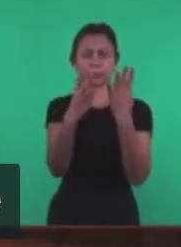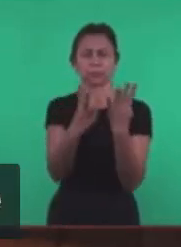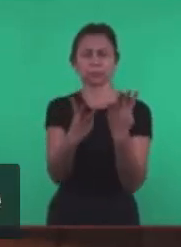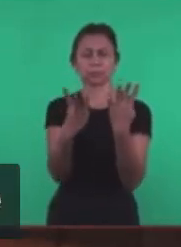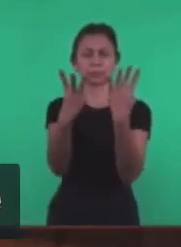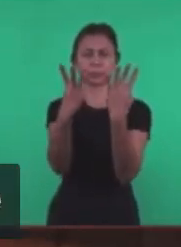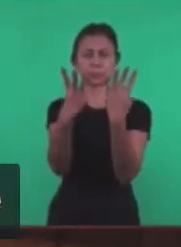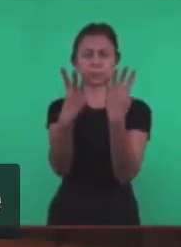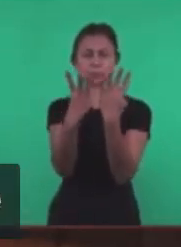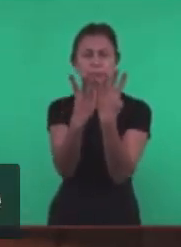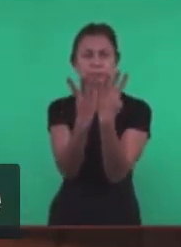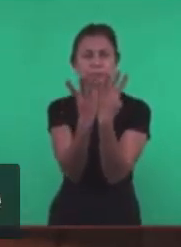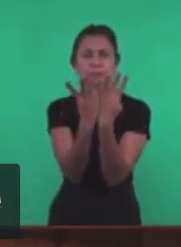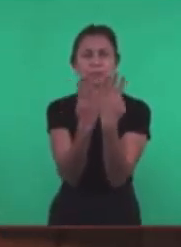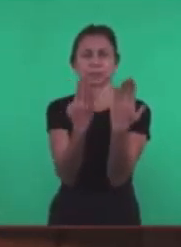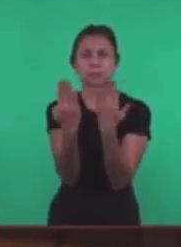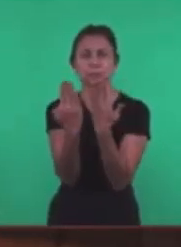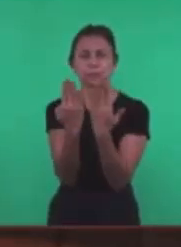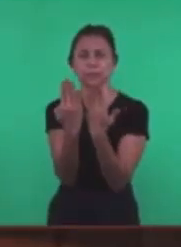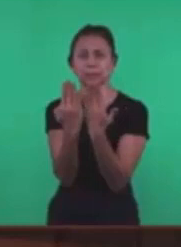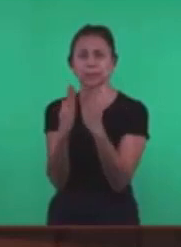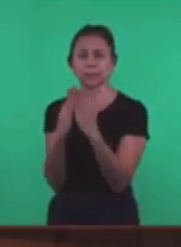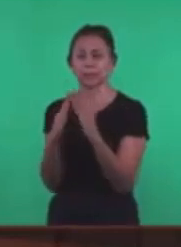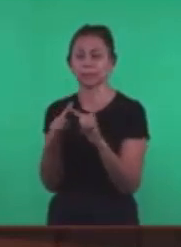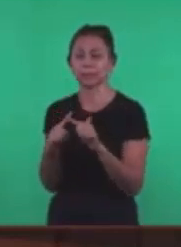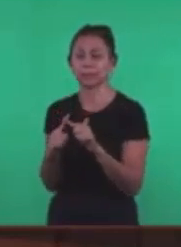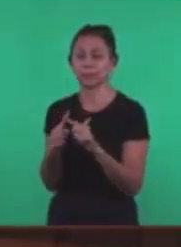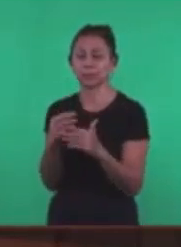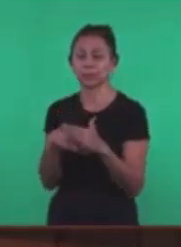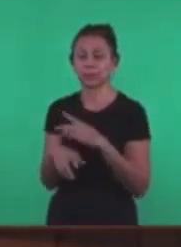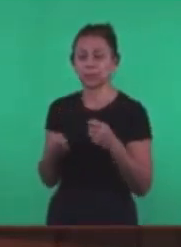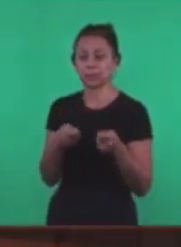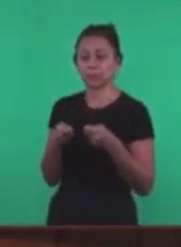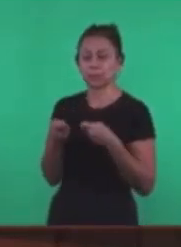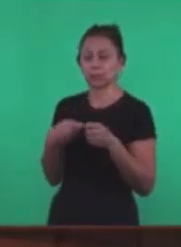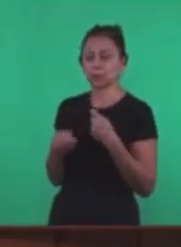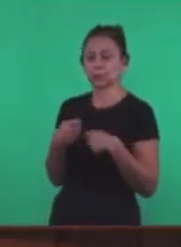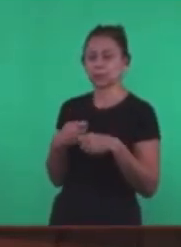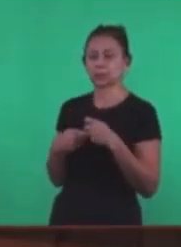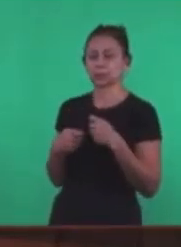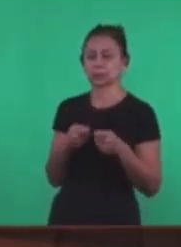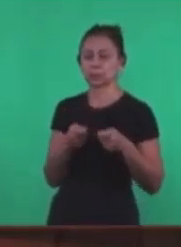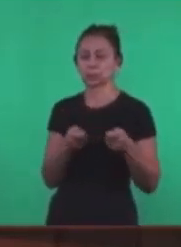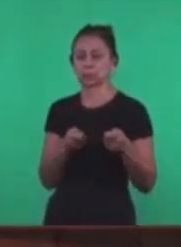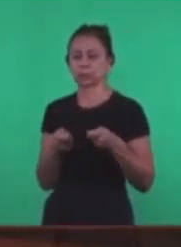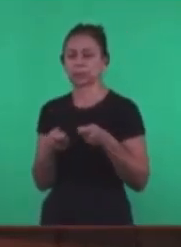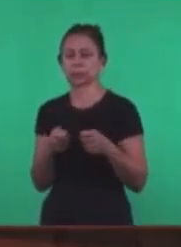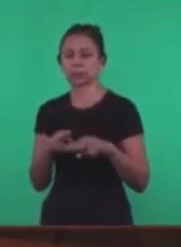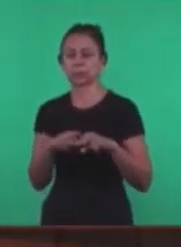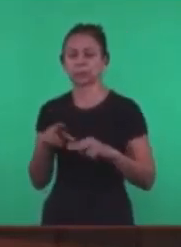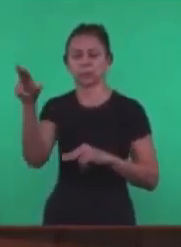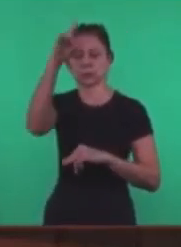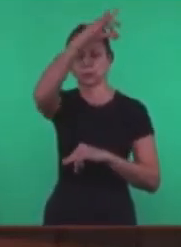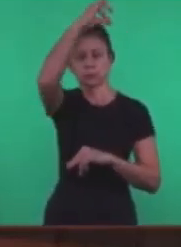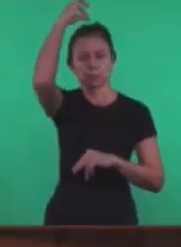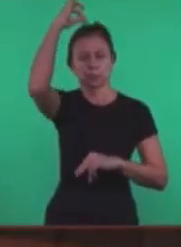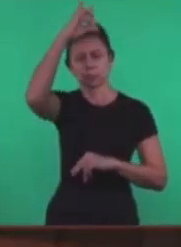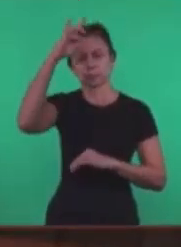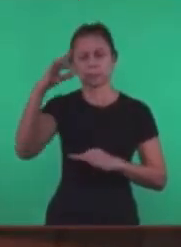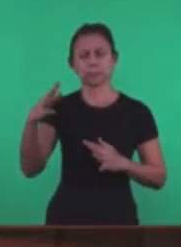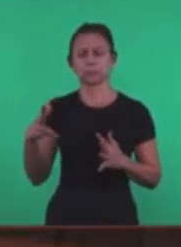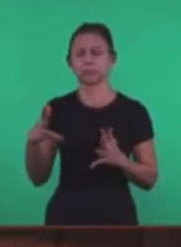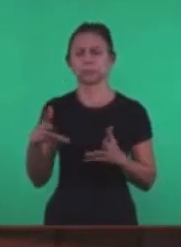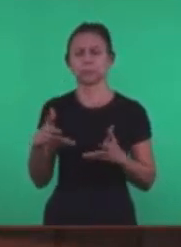Da igreja Ele estava Dentro da igreja Administrando todas as coisas Através do seu Espírito glorioso Através do seu